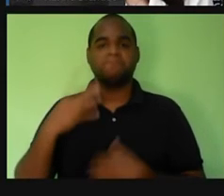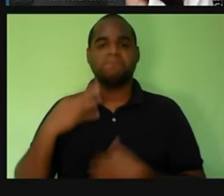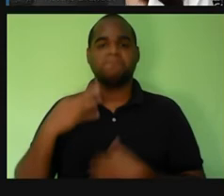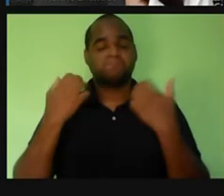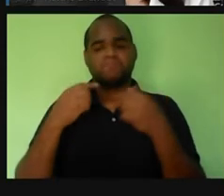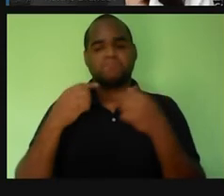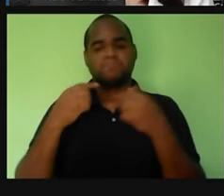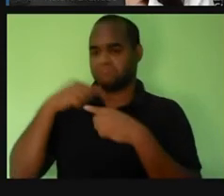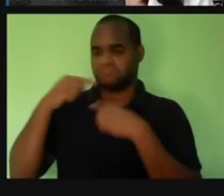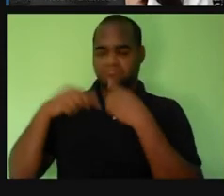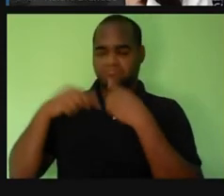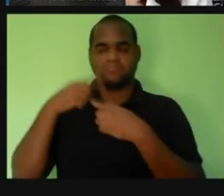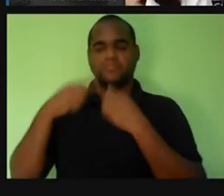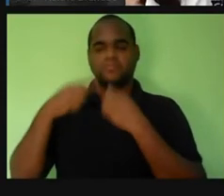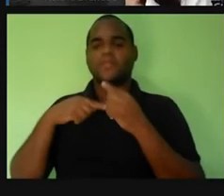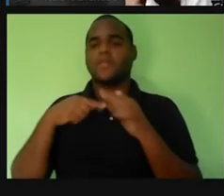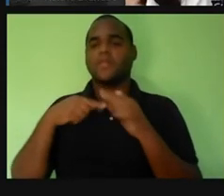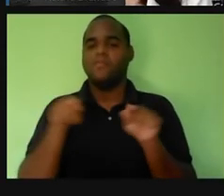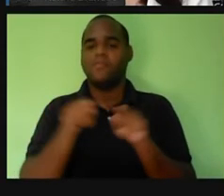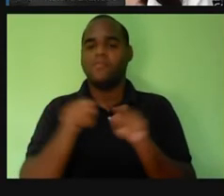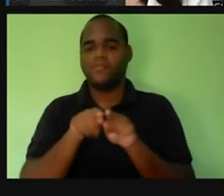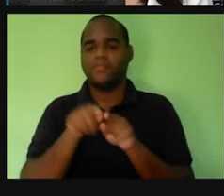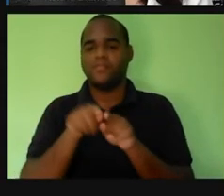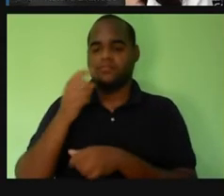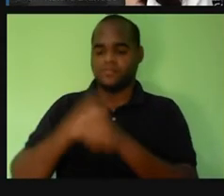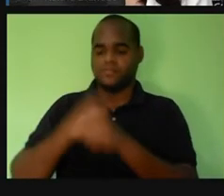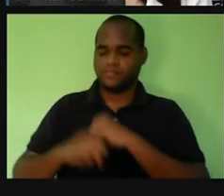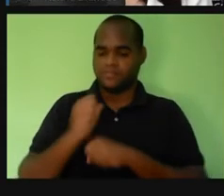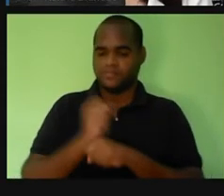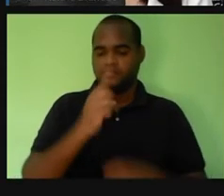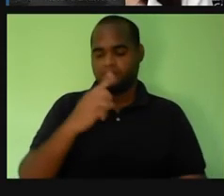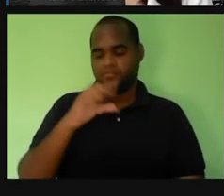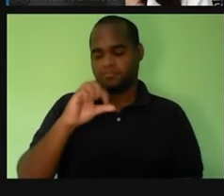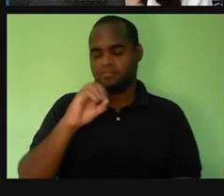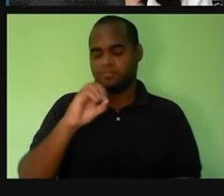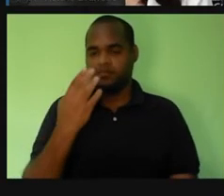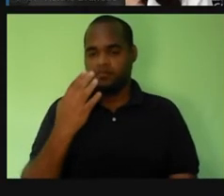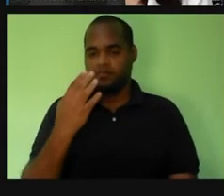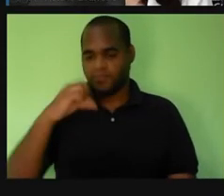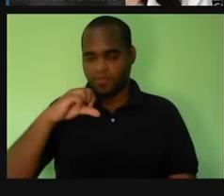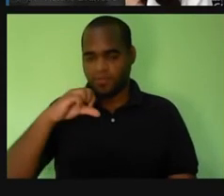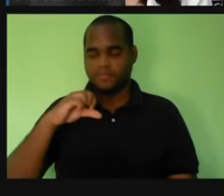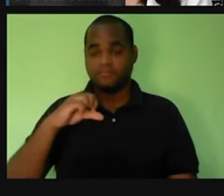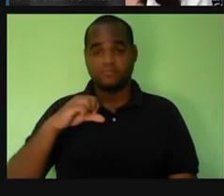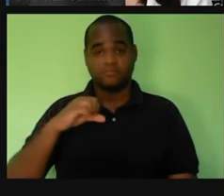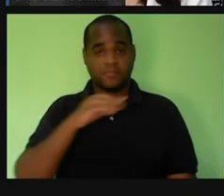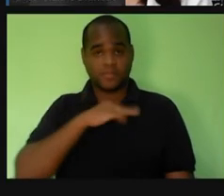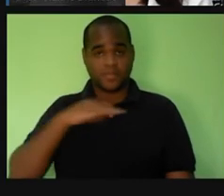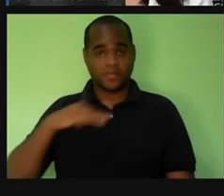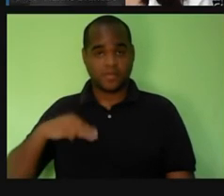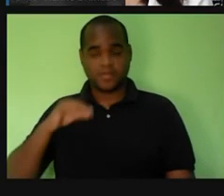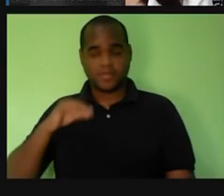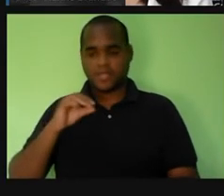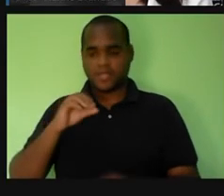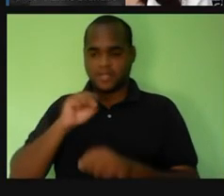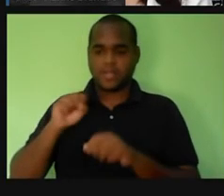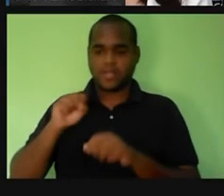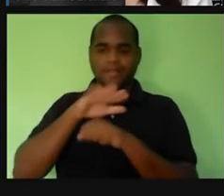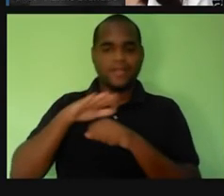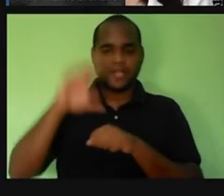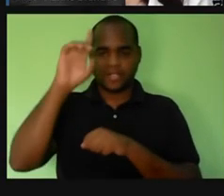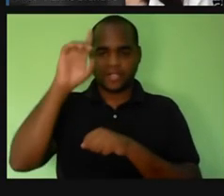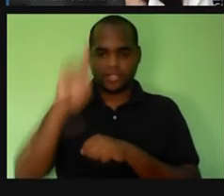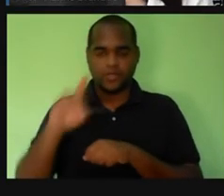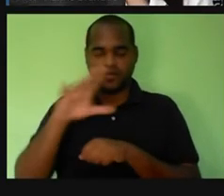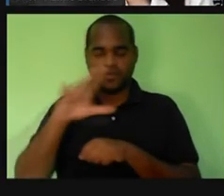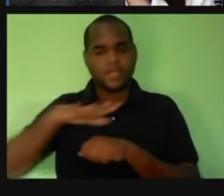Ainda assim, em 1909, ele abandonou esse cargo, né? De Diretoria Geral de Saúde Pública,